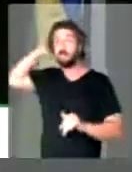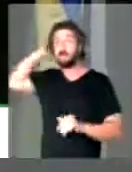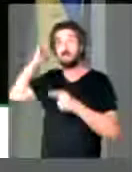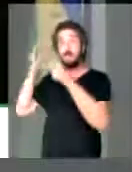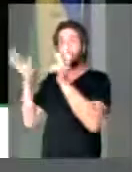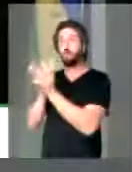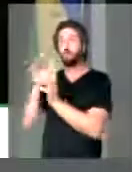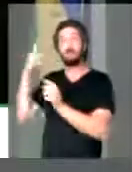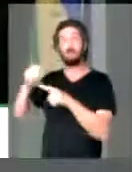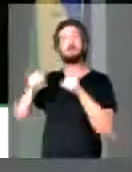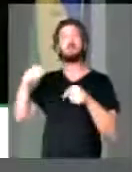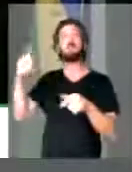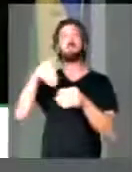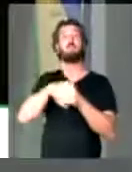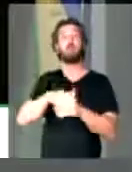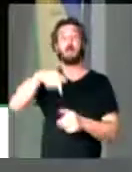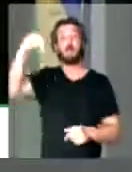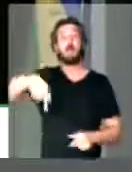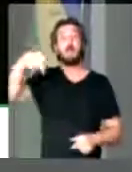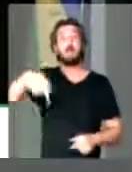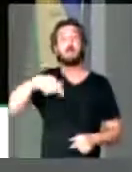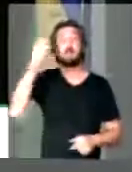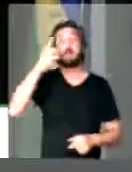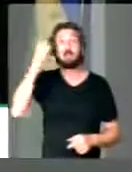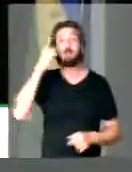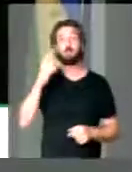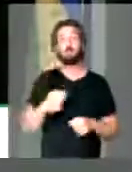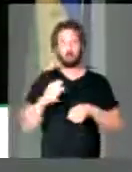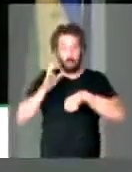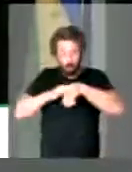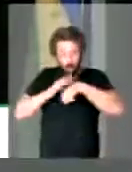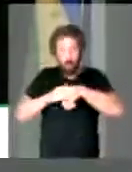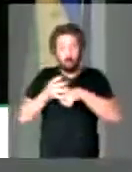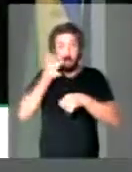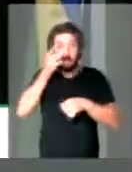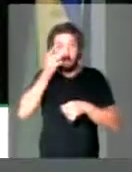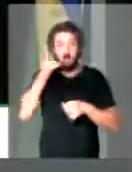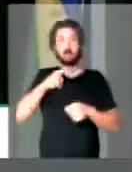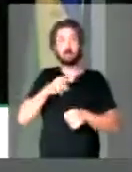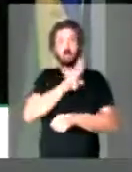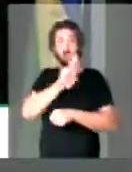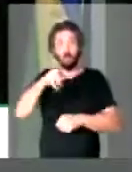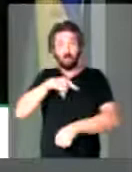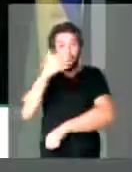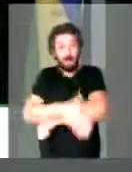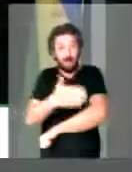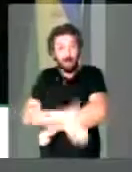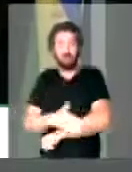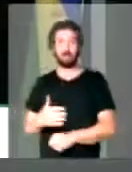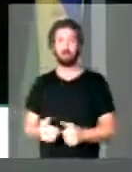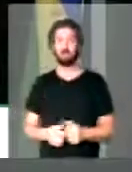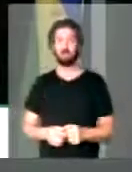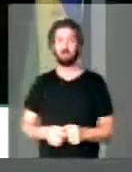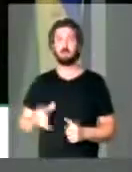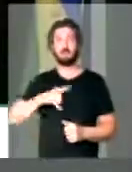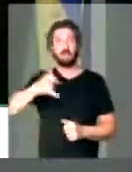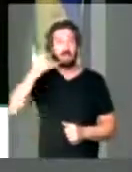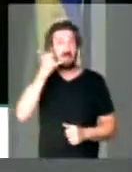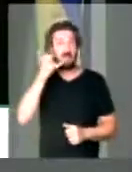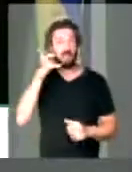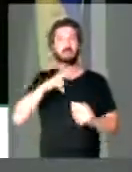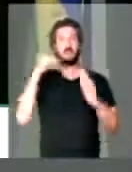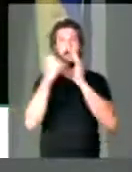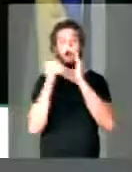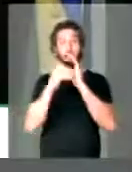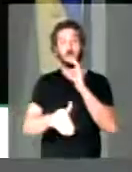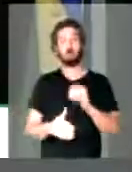e do seu time. Mas quem vai votar são os deputados de carne e osso. Que tem nome e endereço. Que tem telefone e e